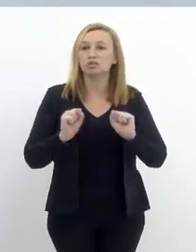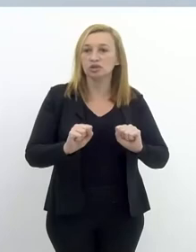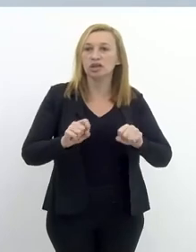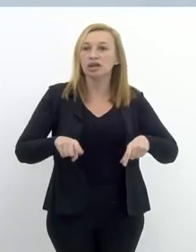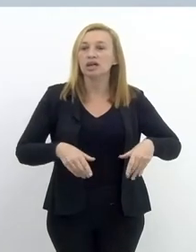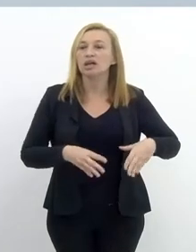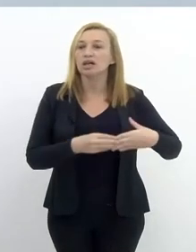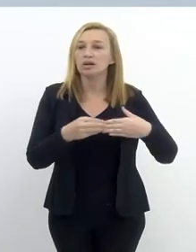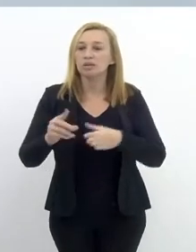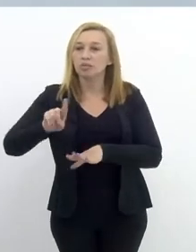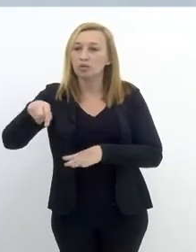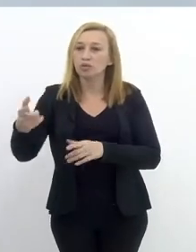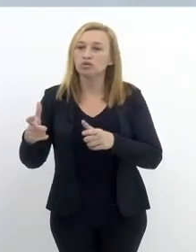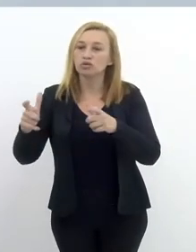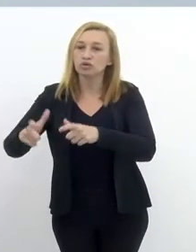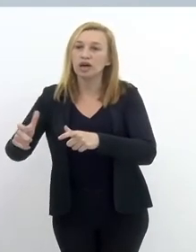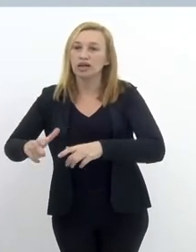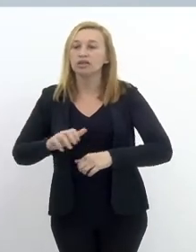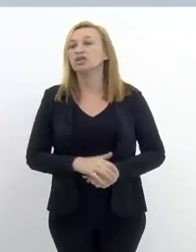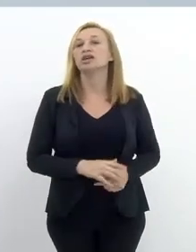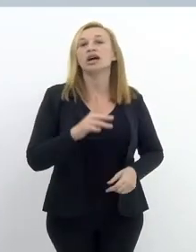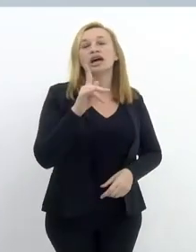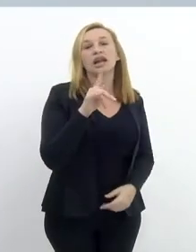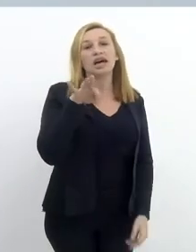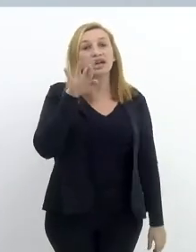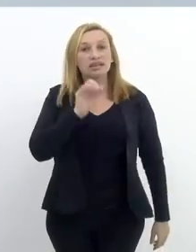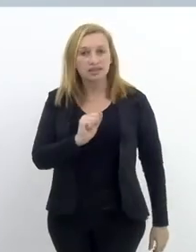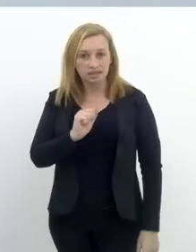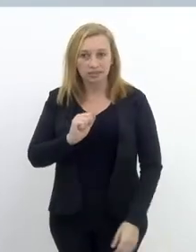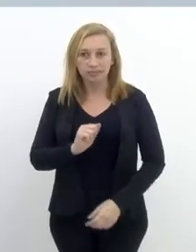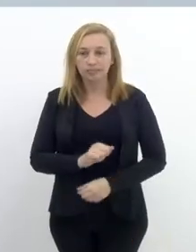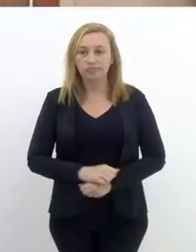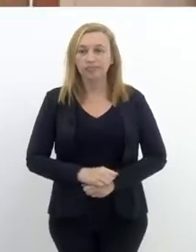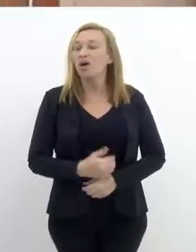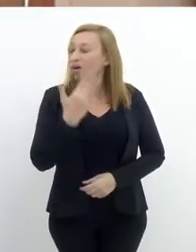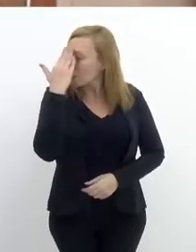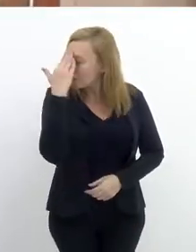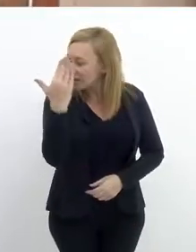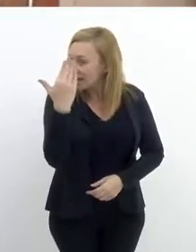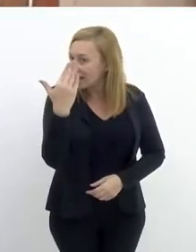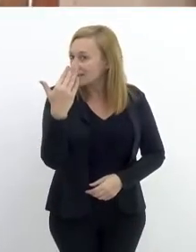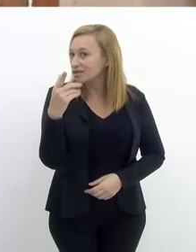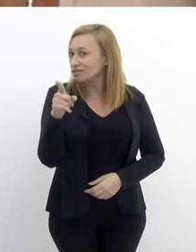assistida e, se for o caso, encaminhada até para os outros programas. Larissa,